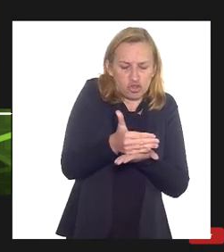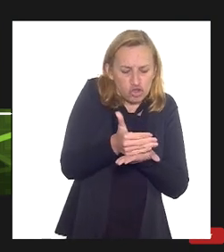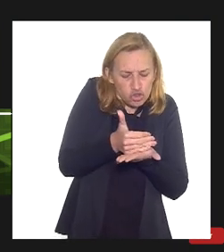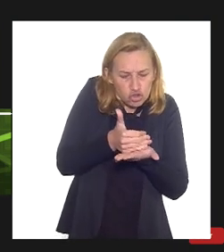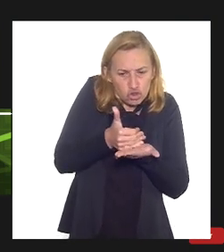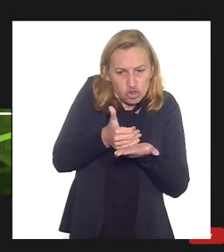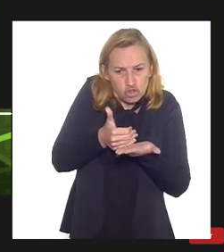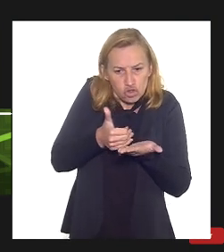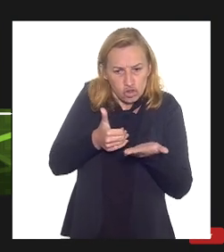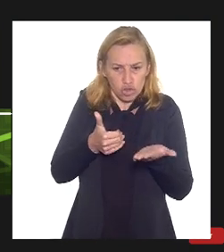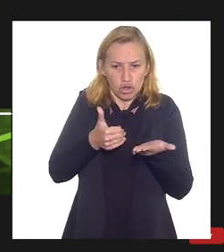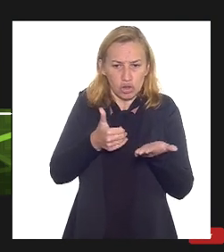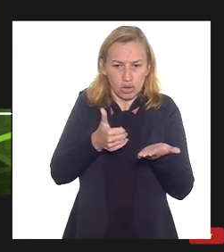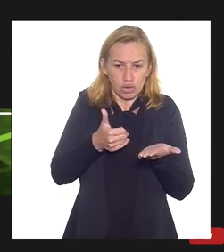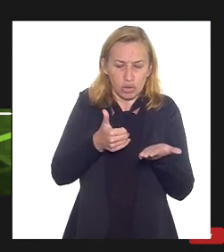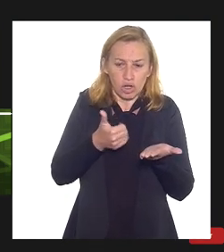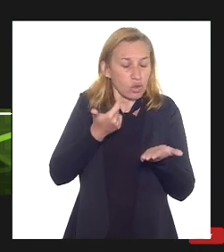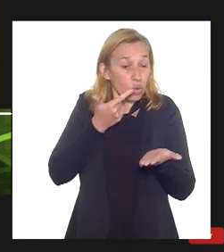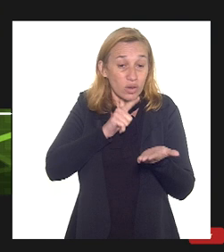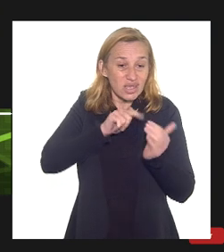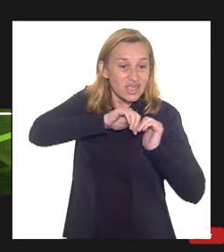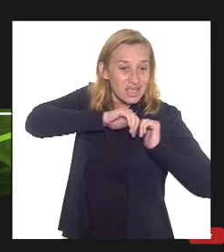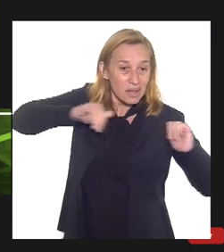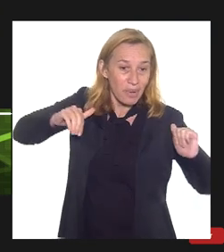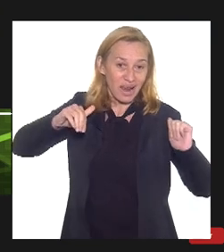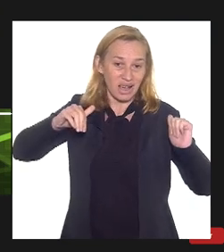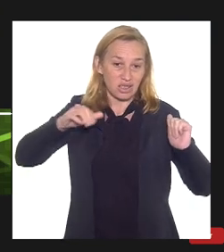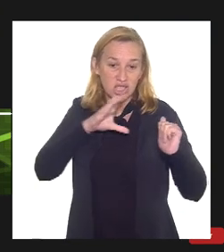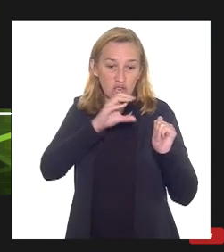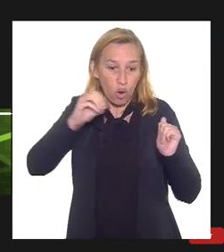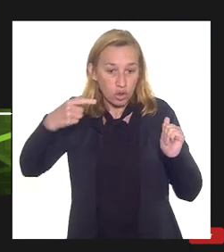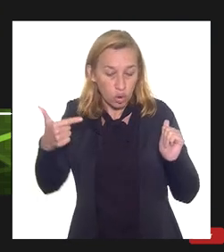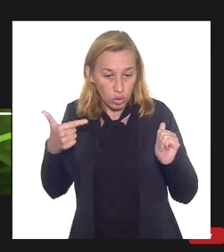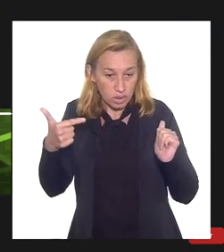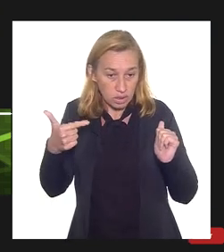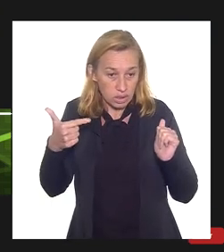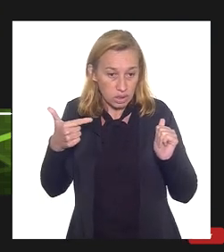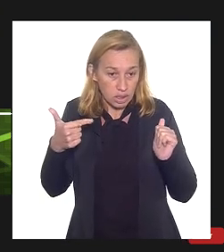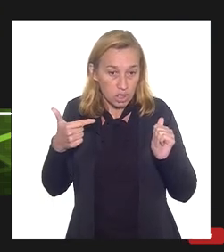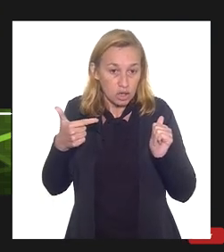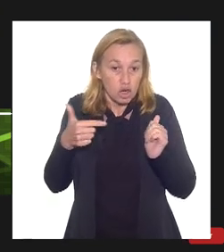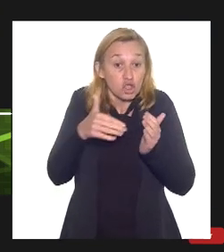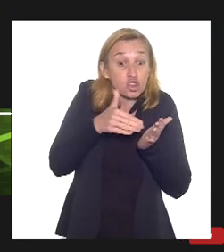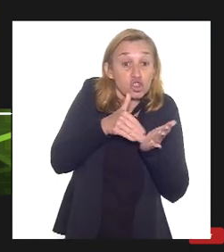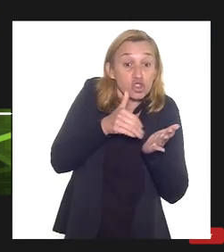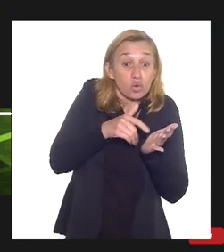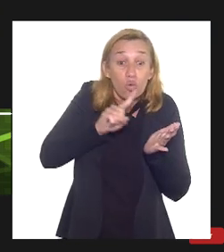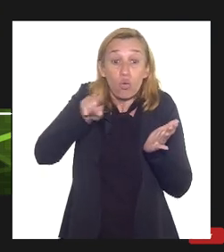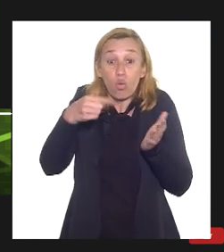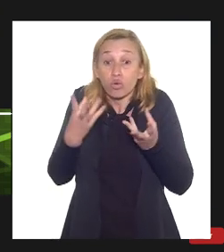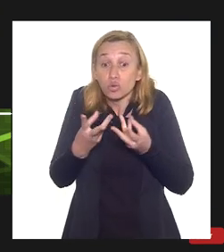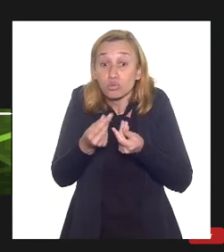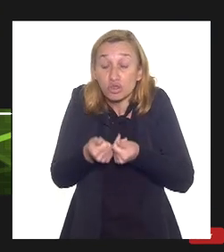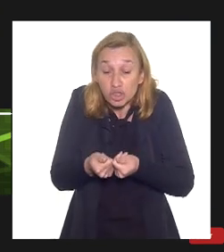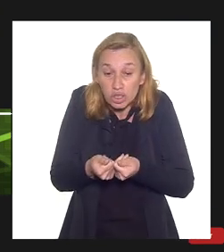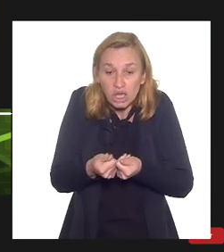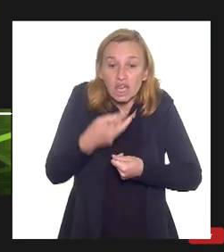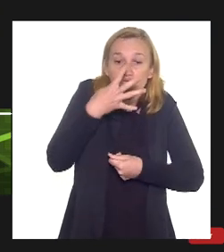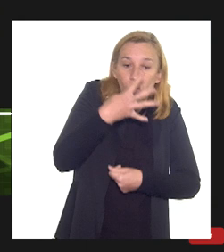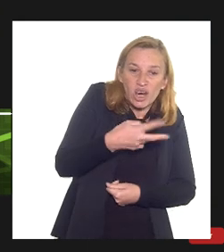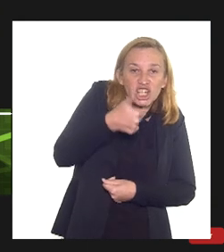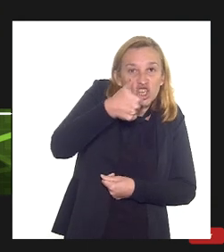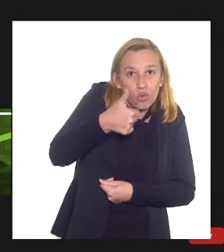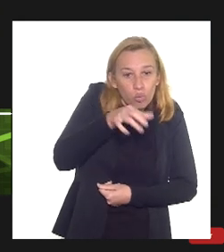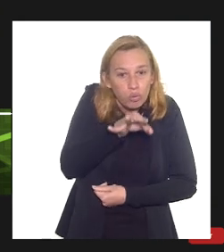ele não consegue ser separado no processo de separação do CO2 é isso que eu estou falando tá e naturalmente esses 41